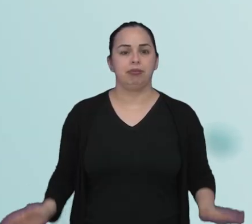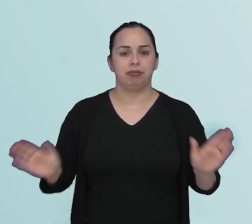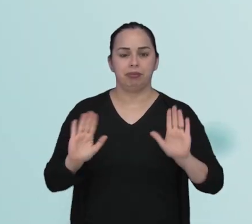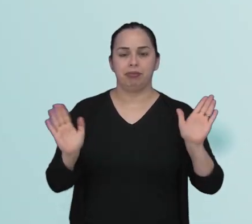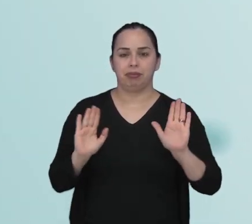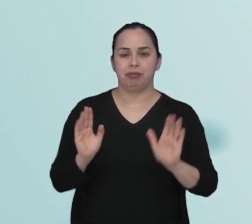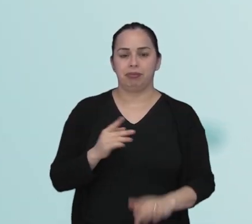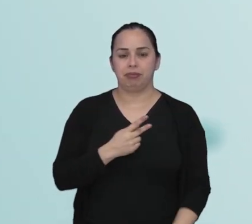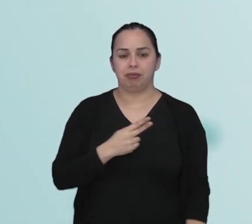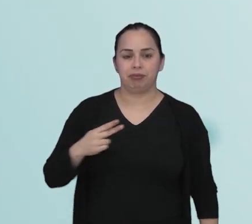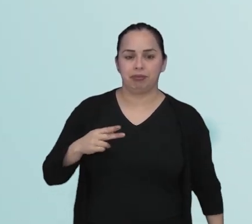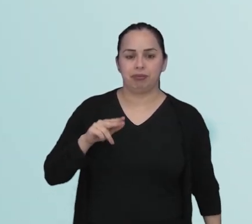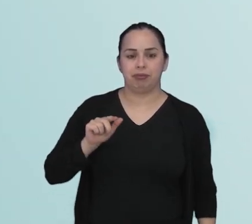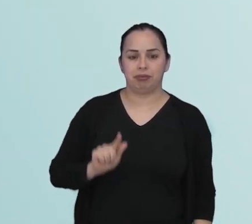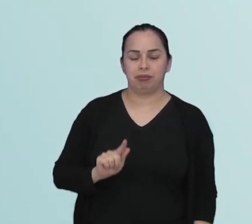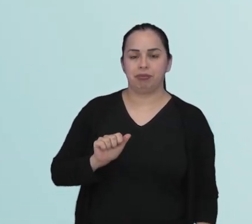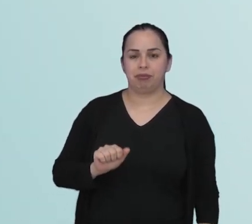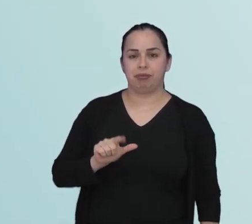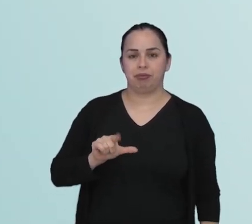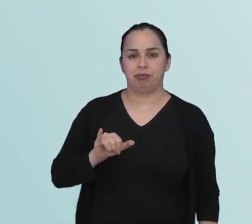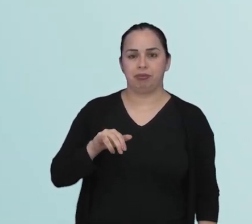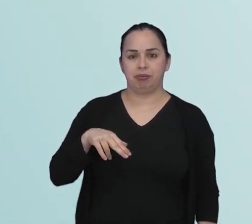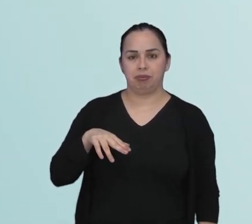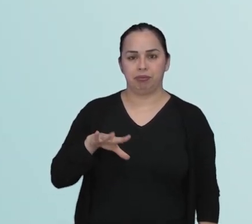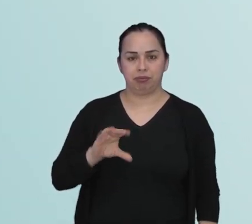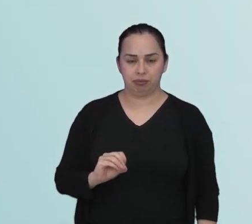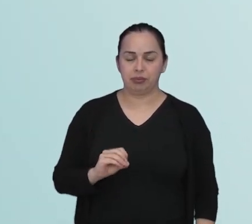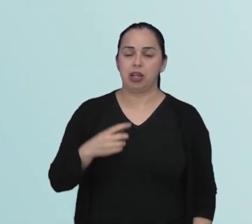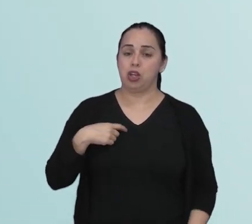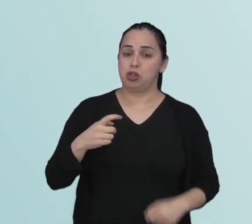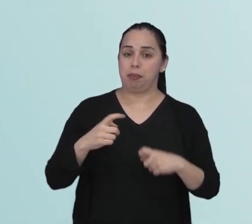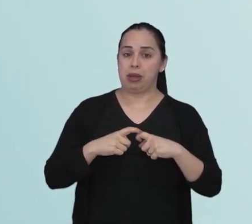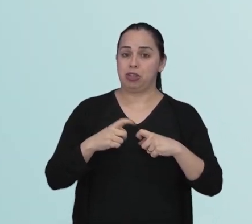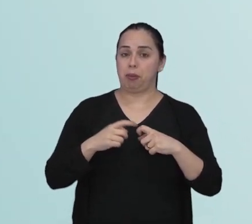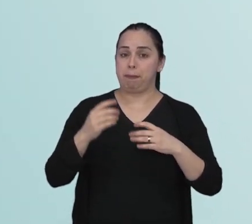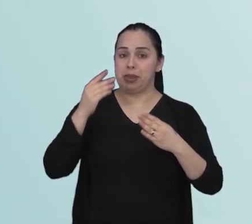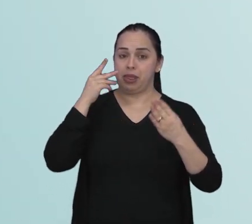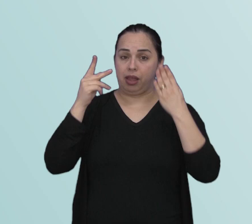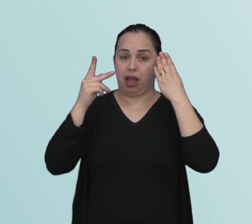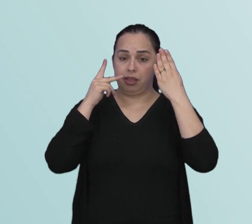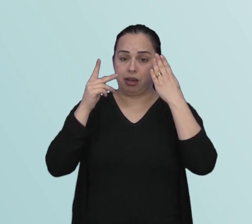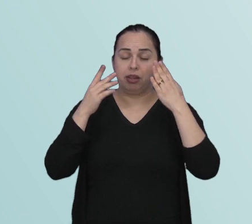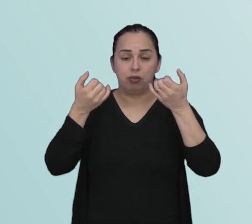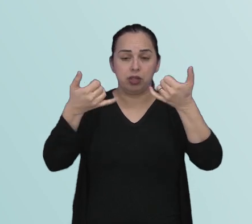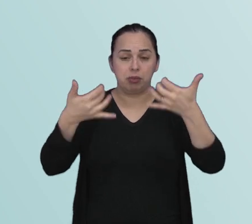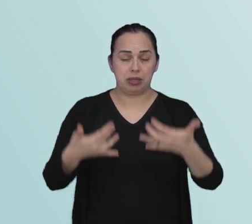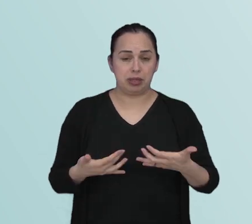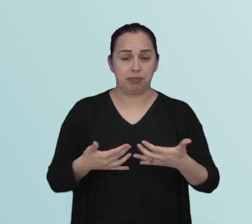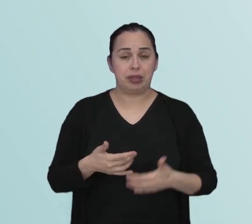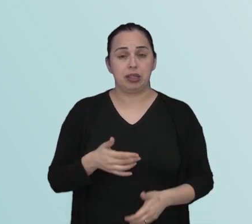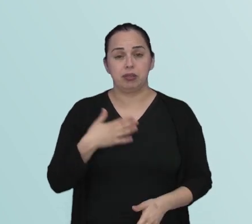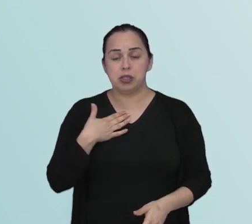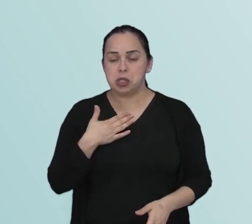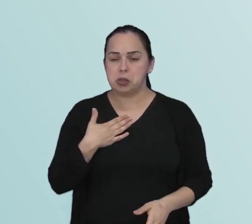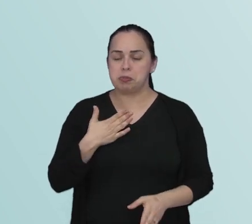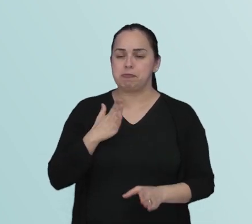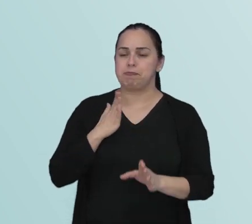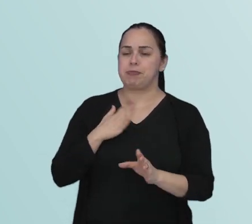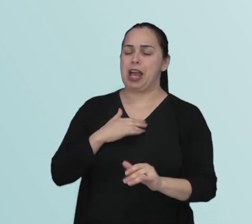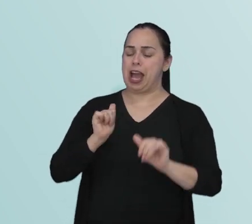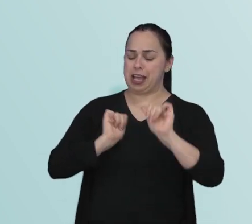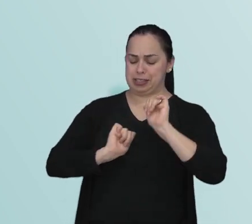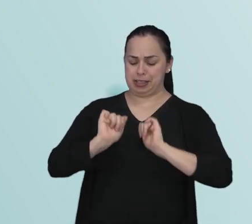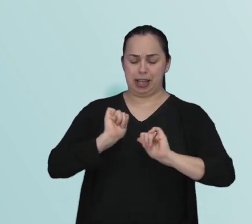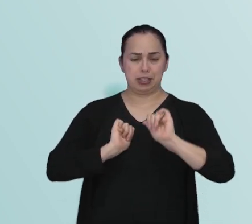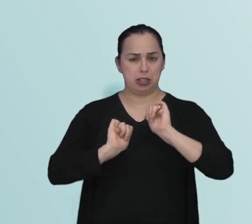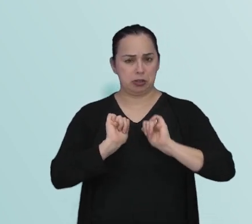Olá, meu nome é Galeano Brazuna, eu sou médico-psiquiatra. Estou aqui hoje para falar para vocês quando uma ansiedade, ela se trata